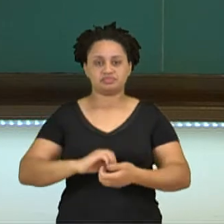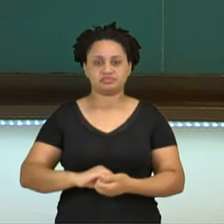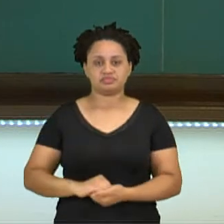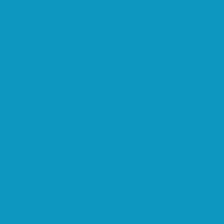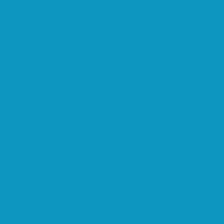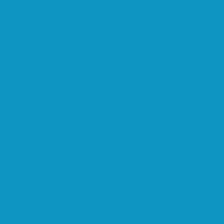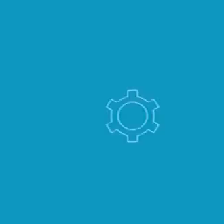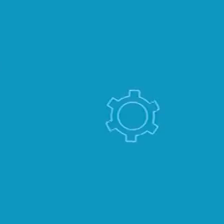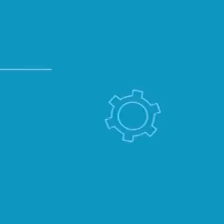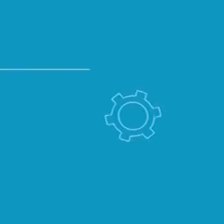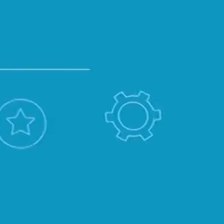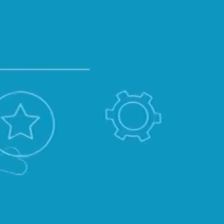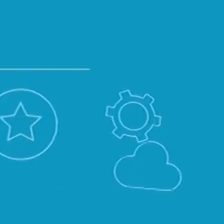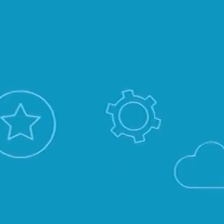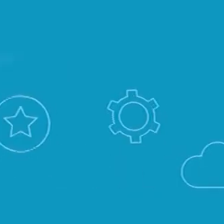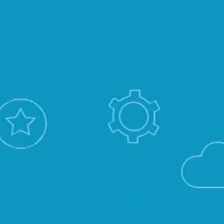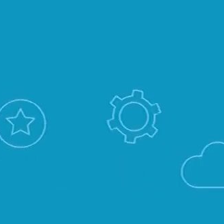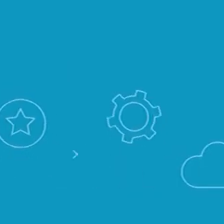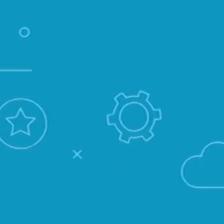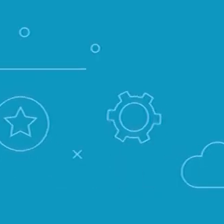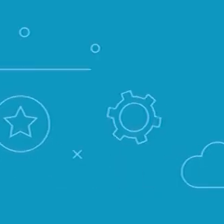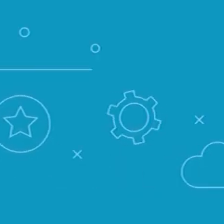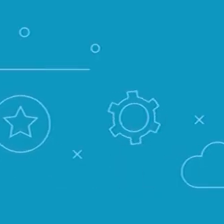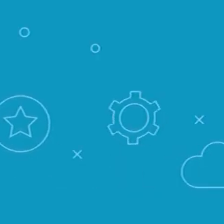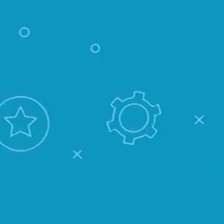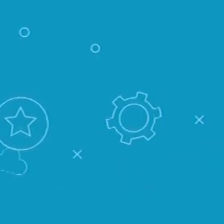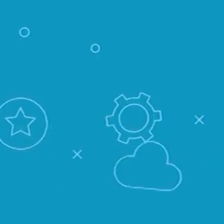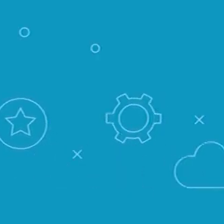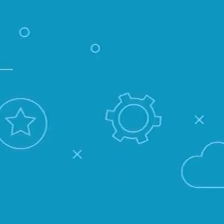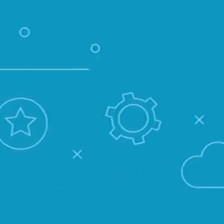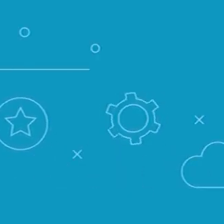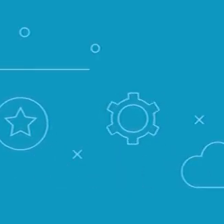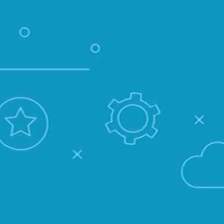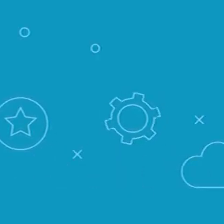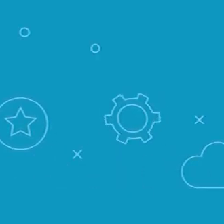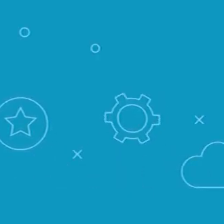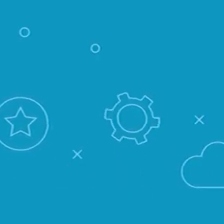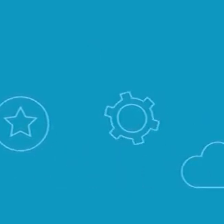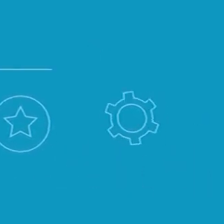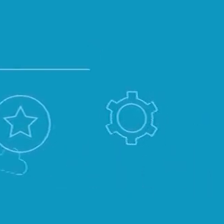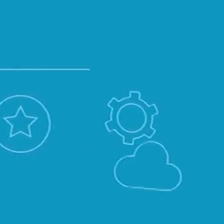e Legendas Pedro Negri